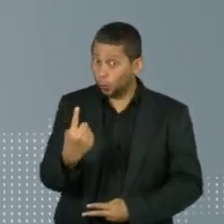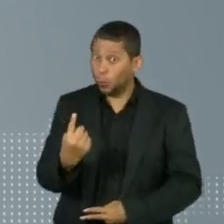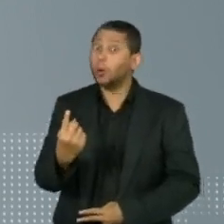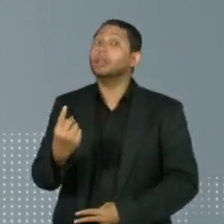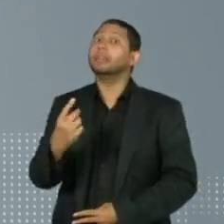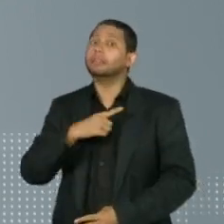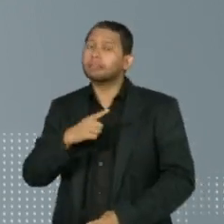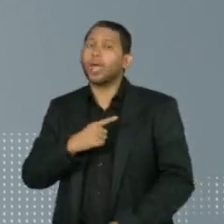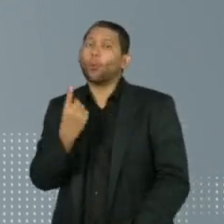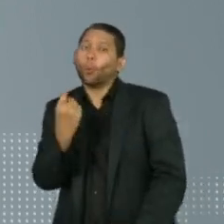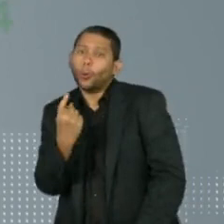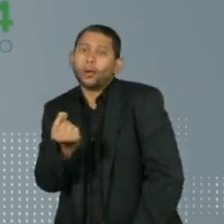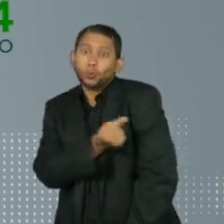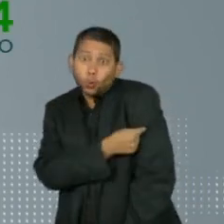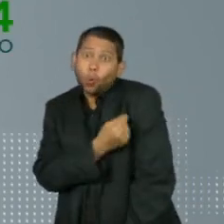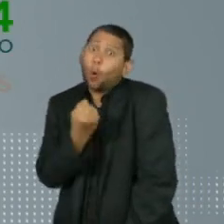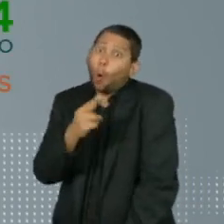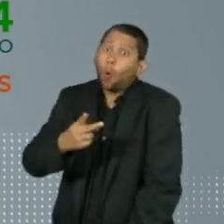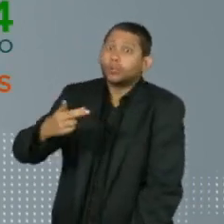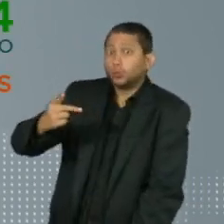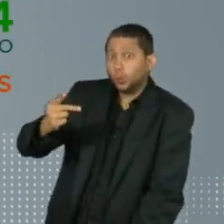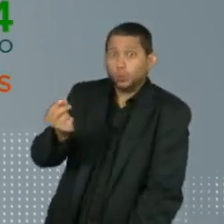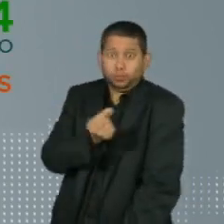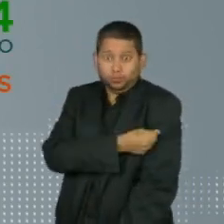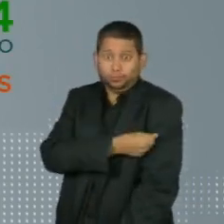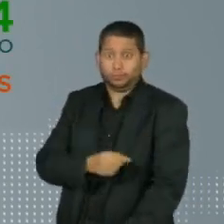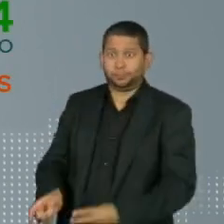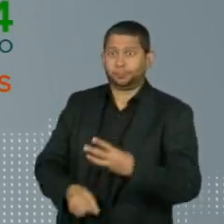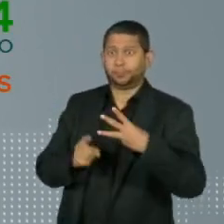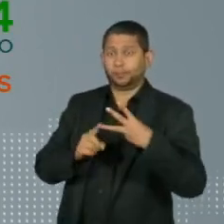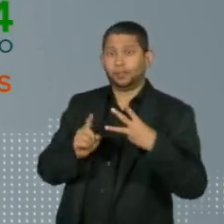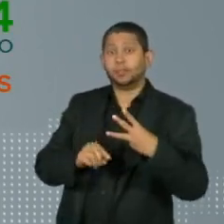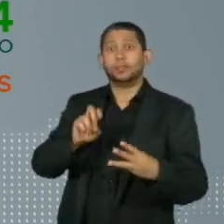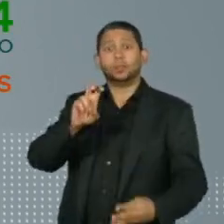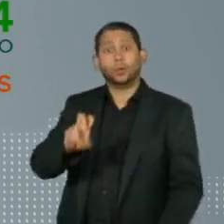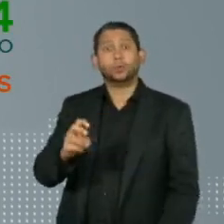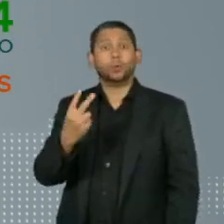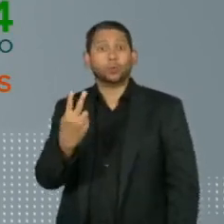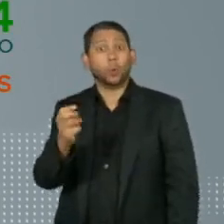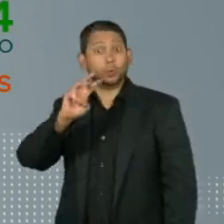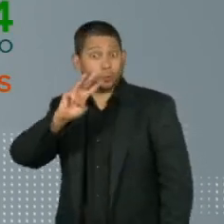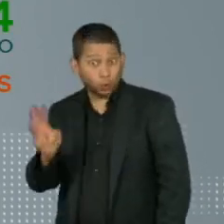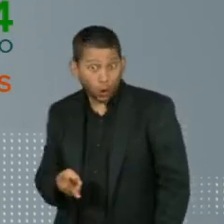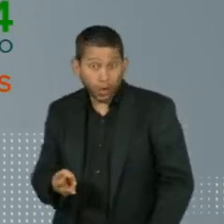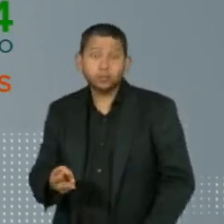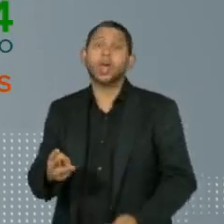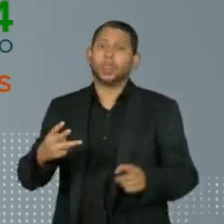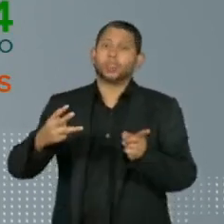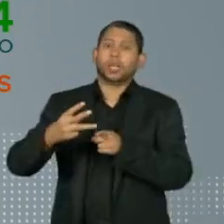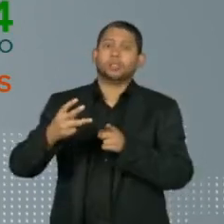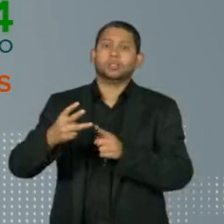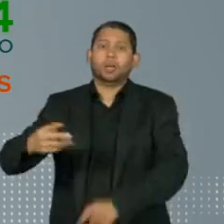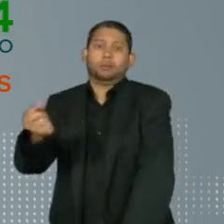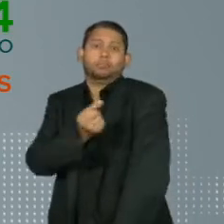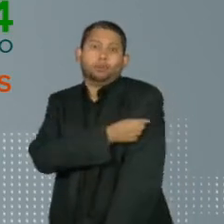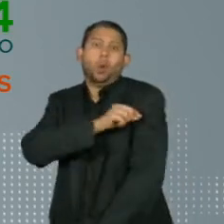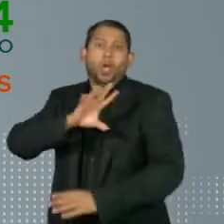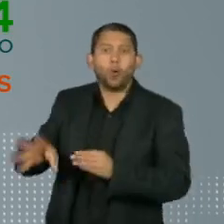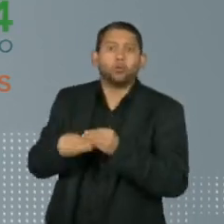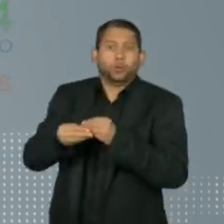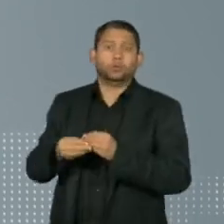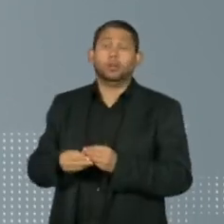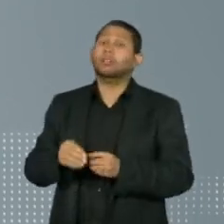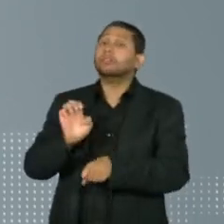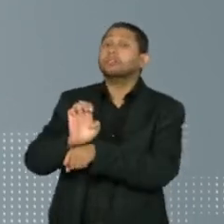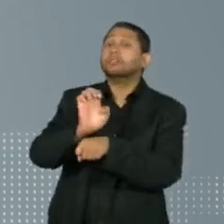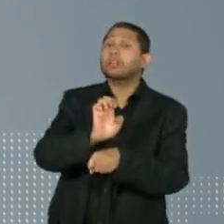segunda ou a dose da Janssen. E mais de 52 milhões foram imunizados com a dose de reforço. Três estados não atualizaram